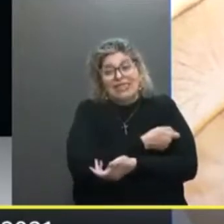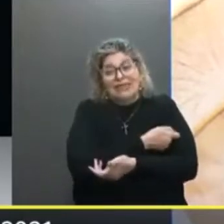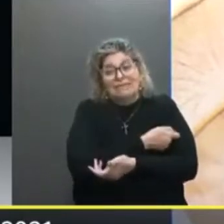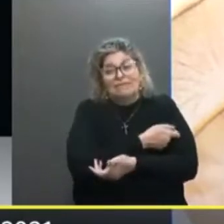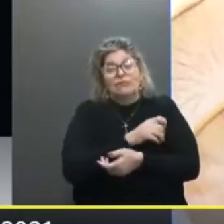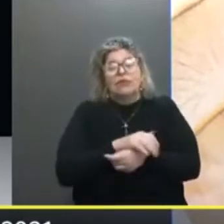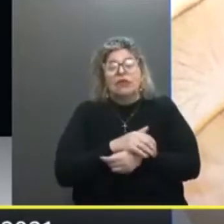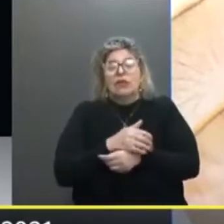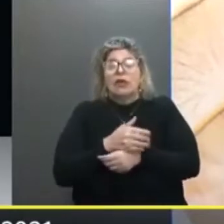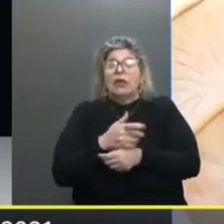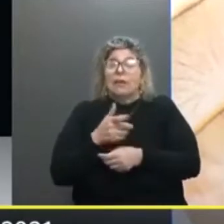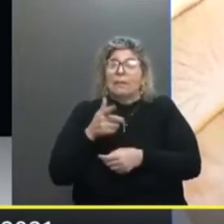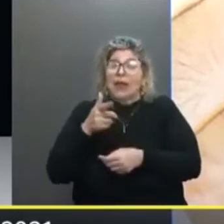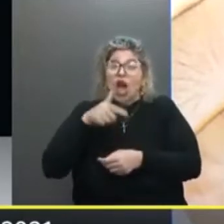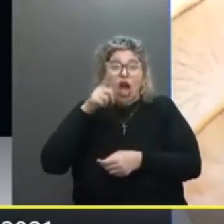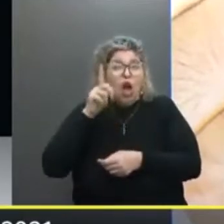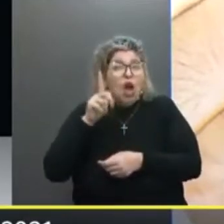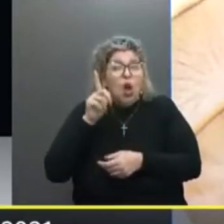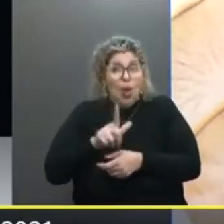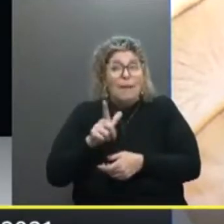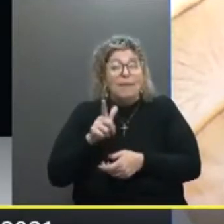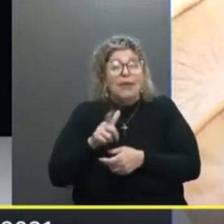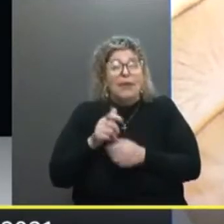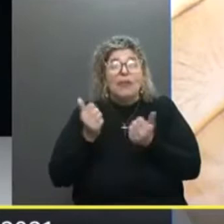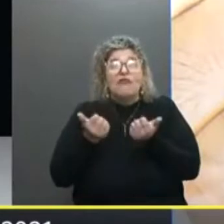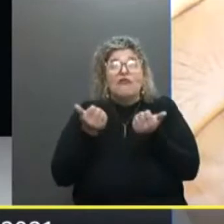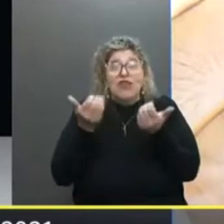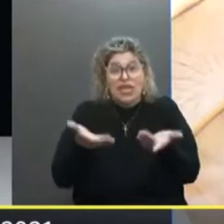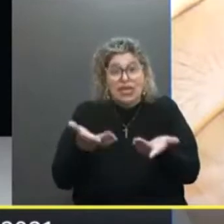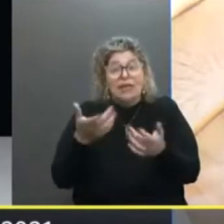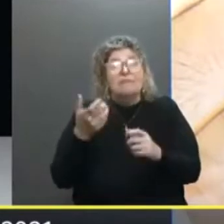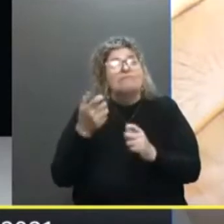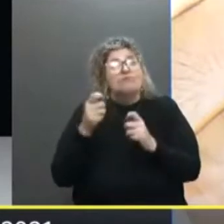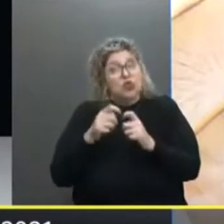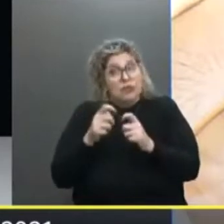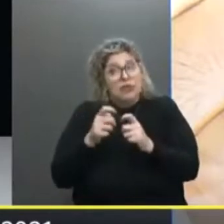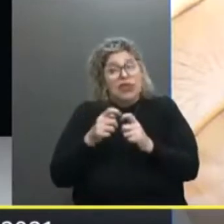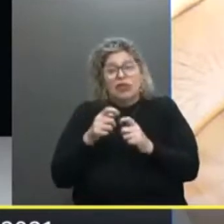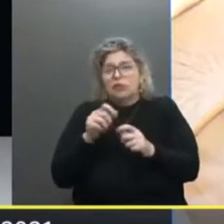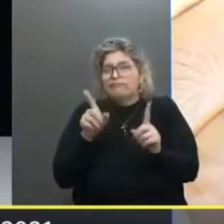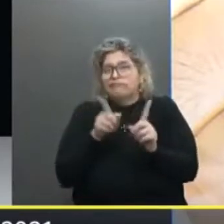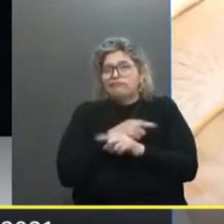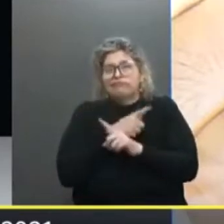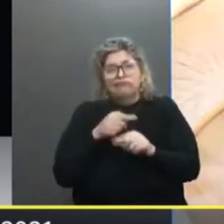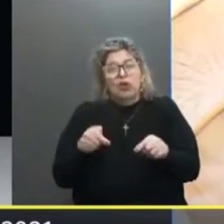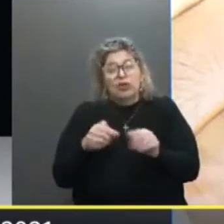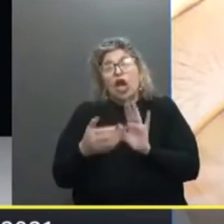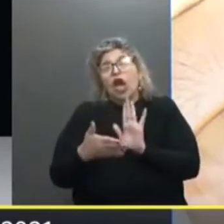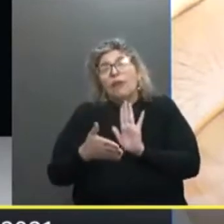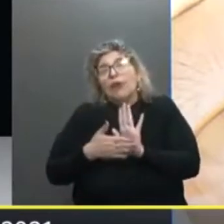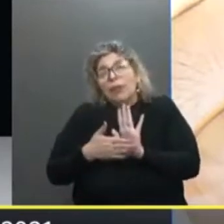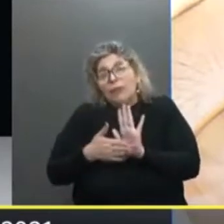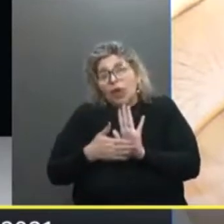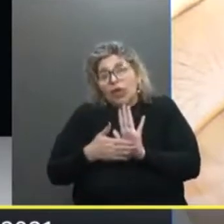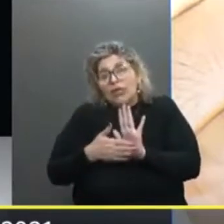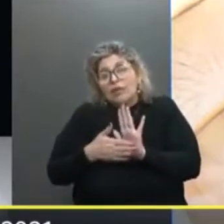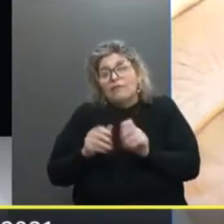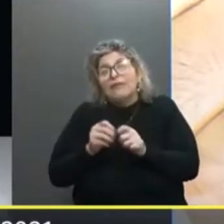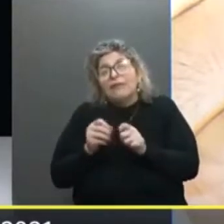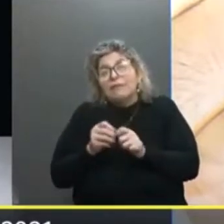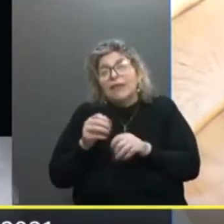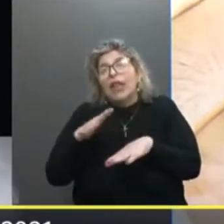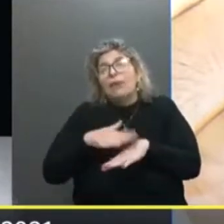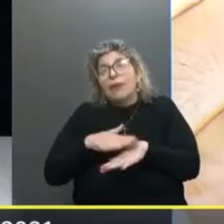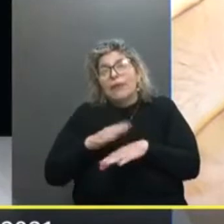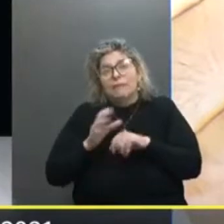nós estaríamos Disponíveis Para literalmente Comprá-las Para oferecer Para os médicos E isso foi Proibido E olha a proposta Que fizemos Naquele momento